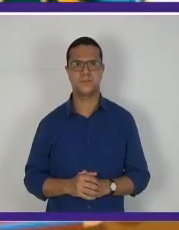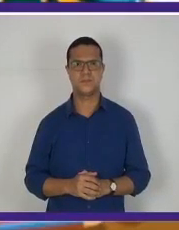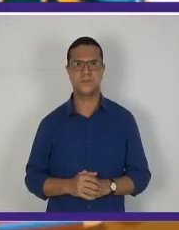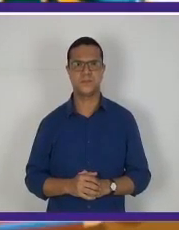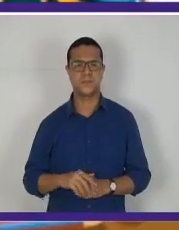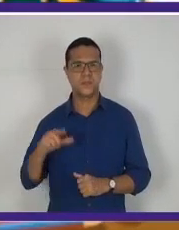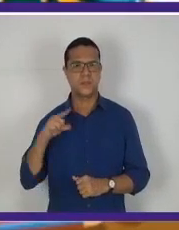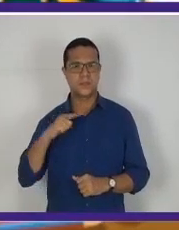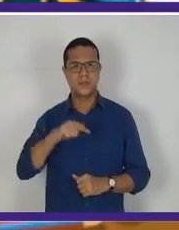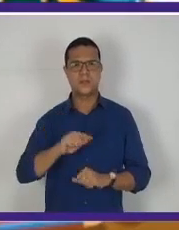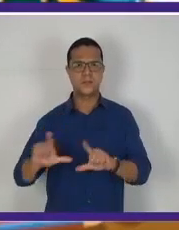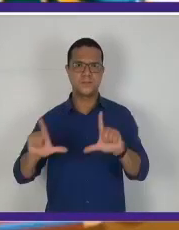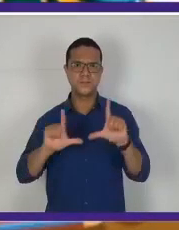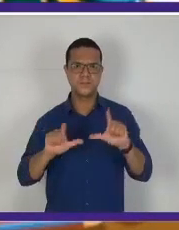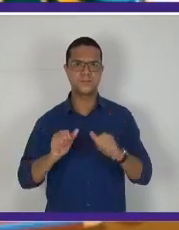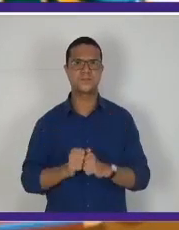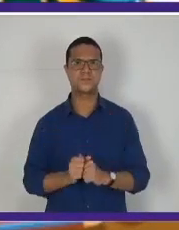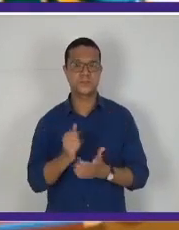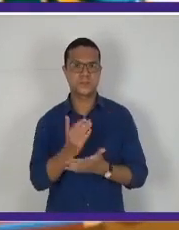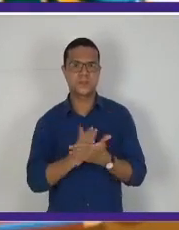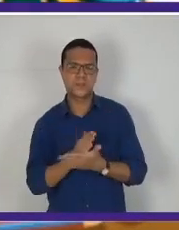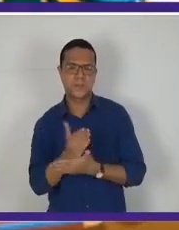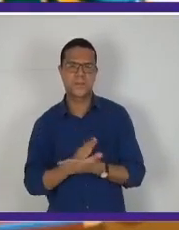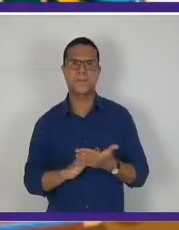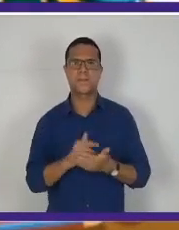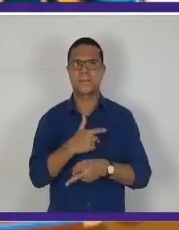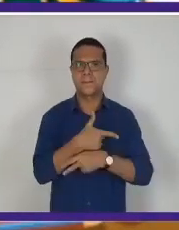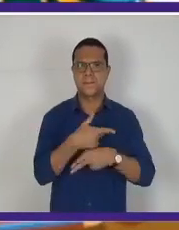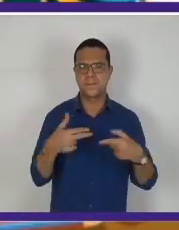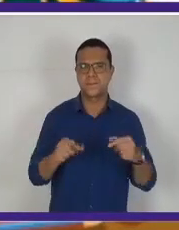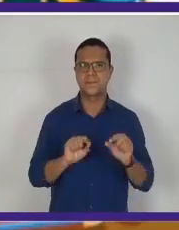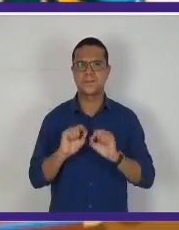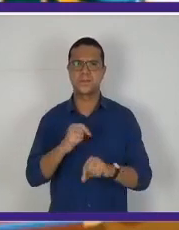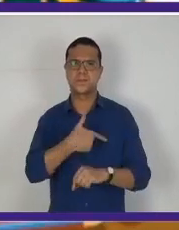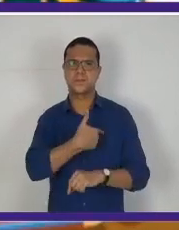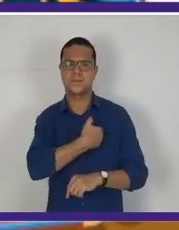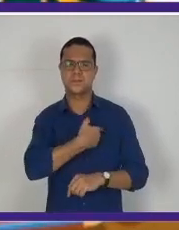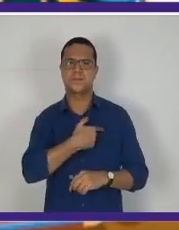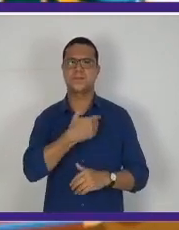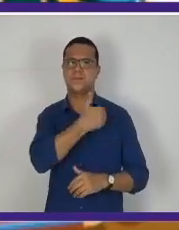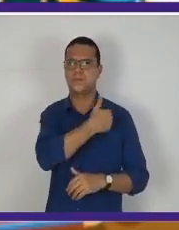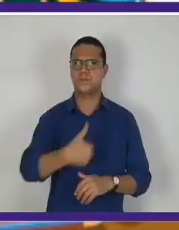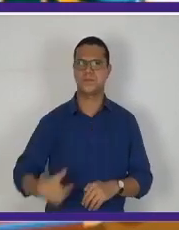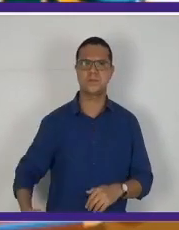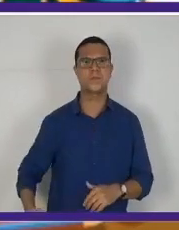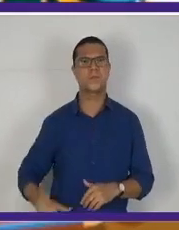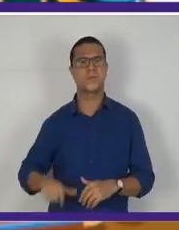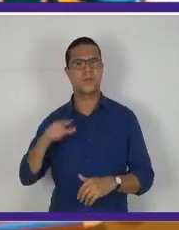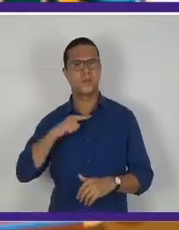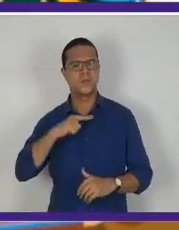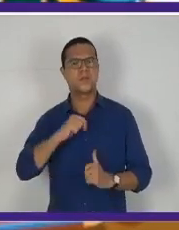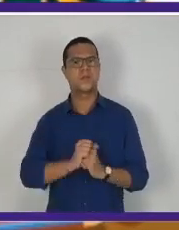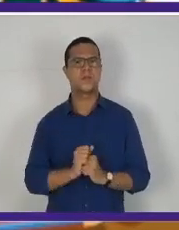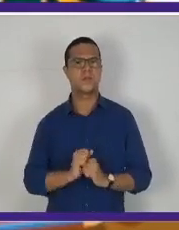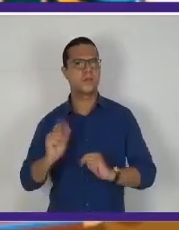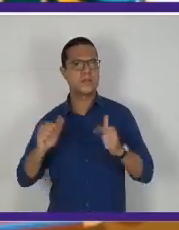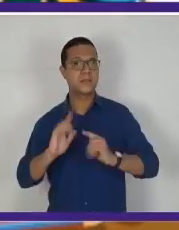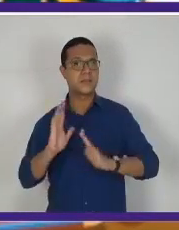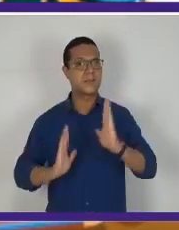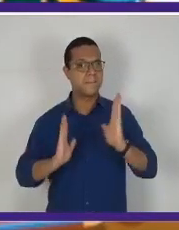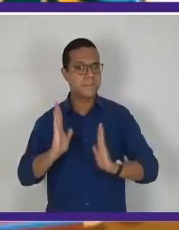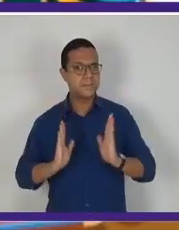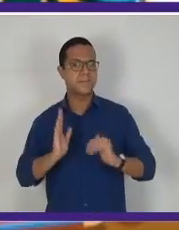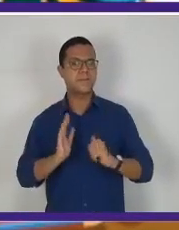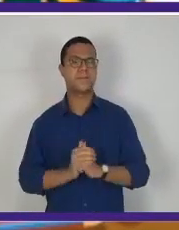Temos aqui nessa lâmina algumas arbitrariedades do governo de Getúlio Vargas durante este período.